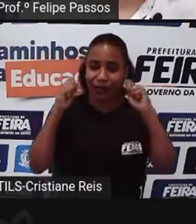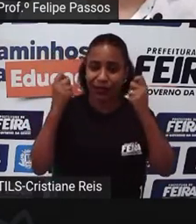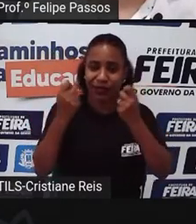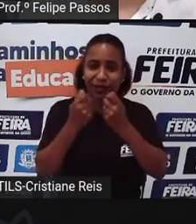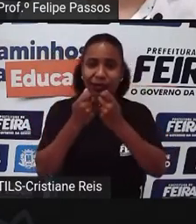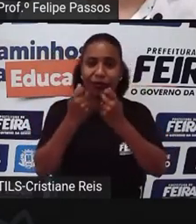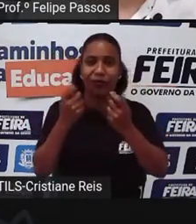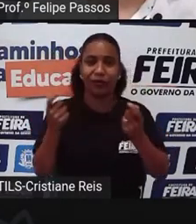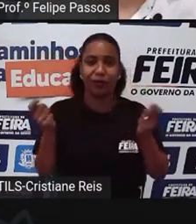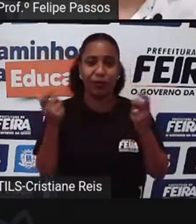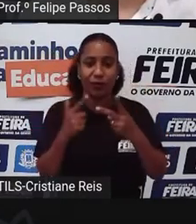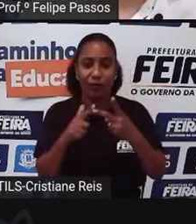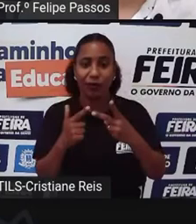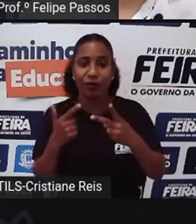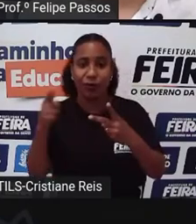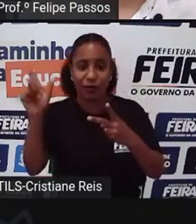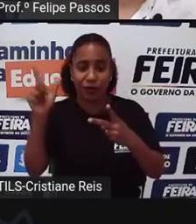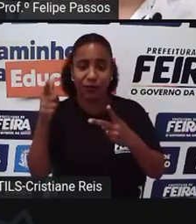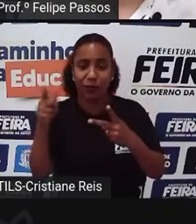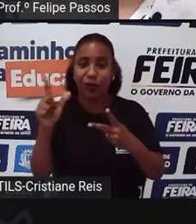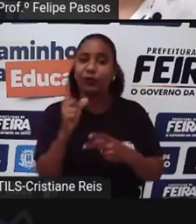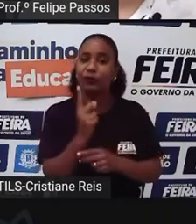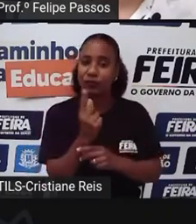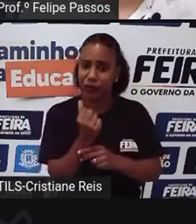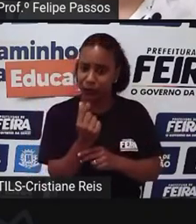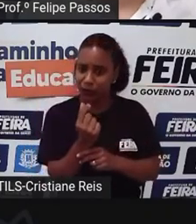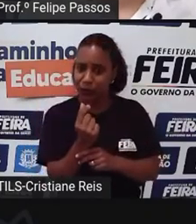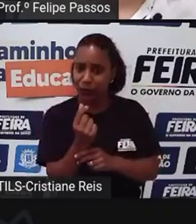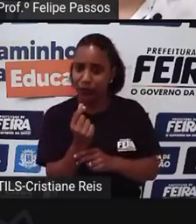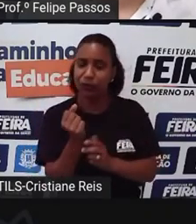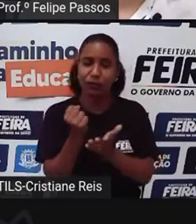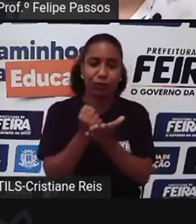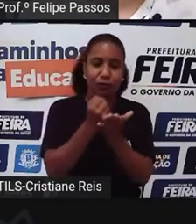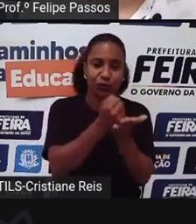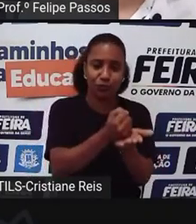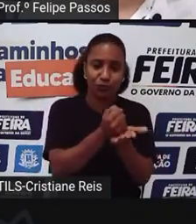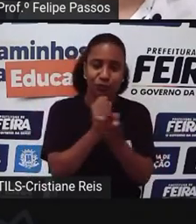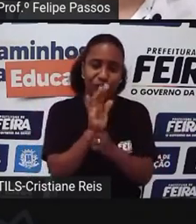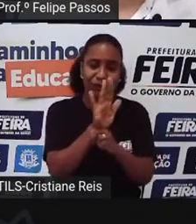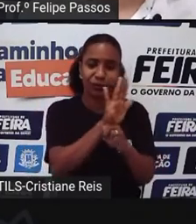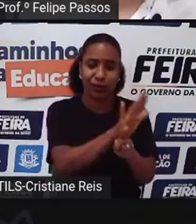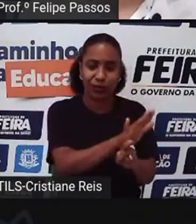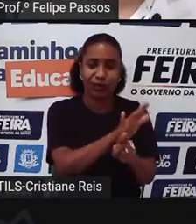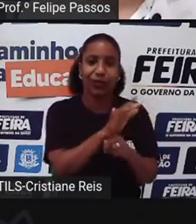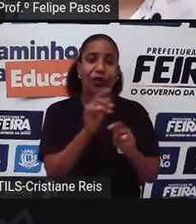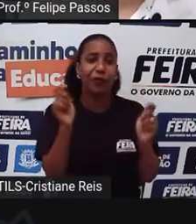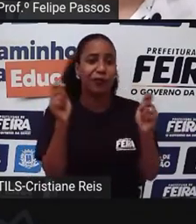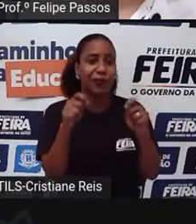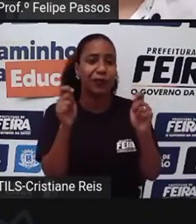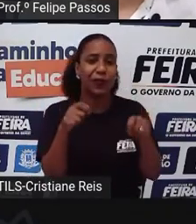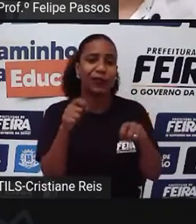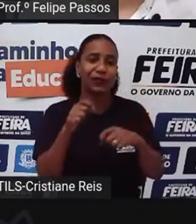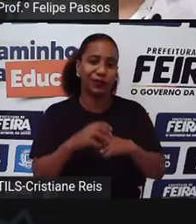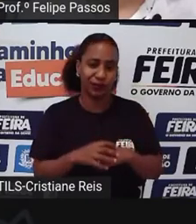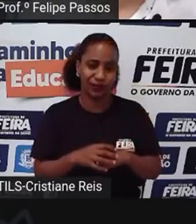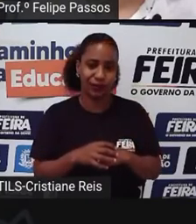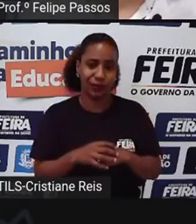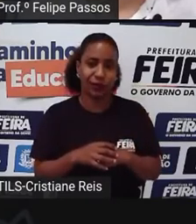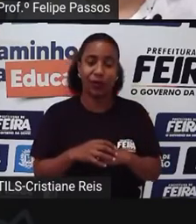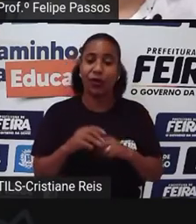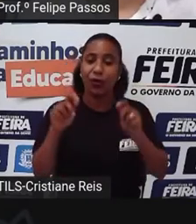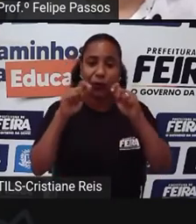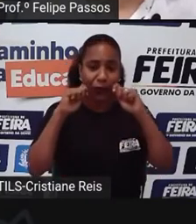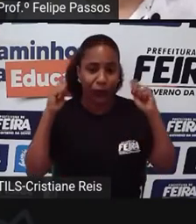Outra coisa Pode ajudar financeiramente A ONG Os protetores Porque todos nós ONG